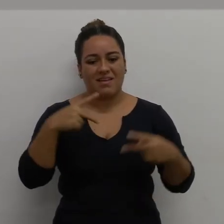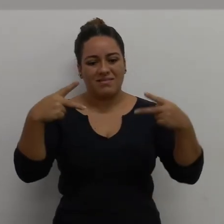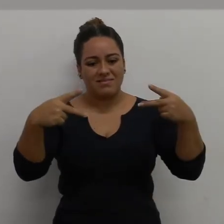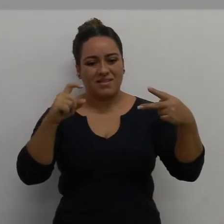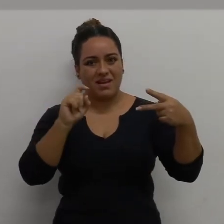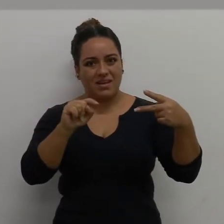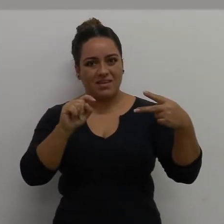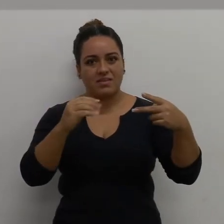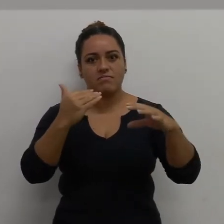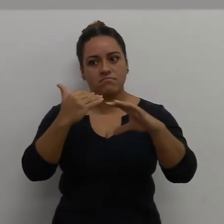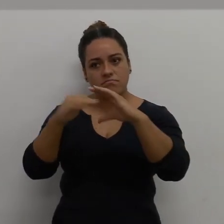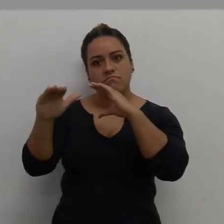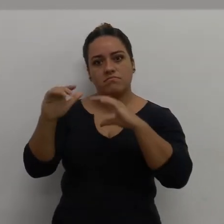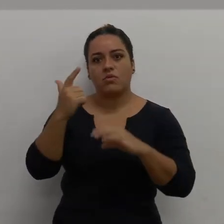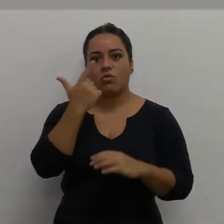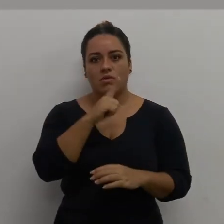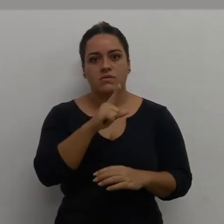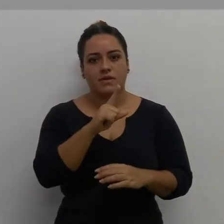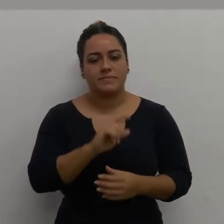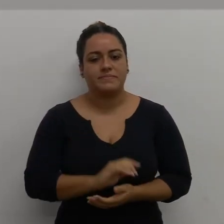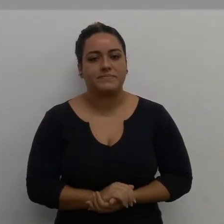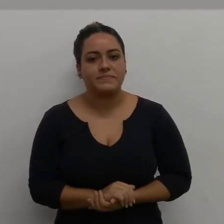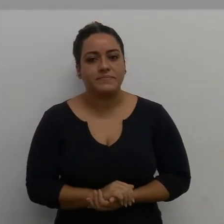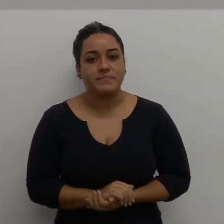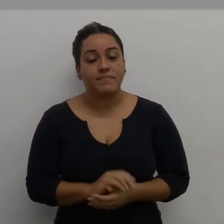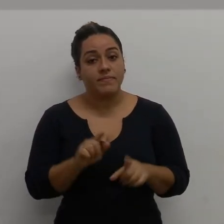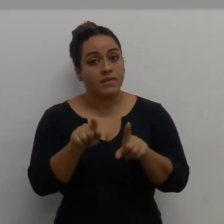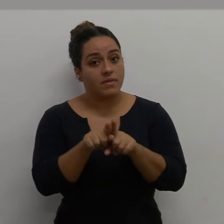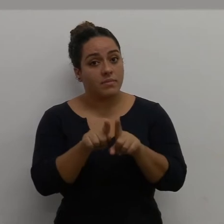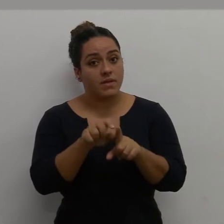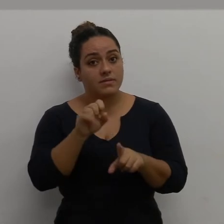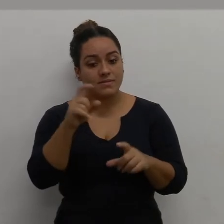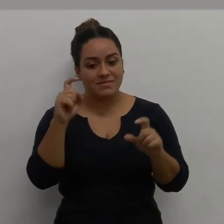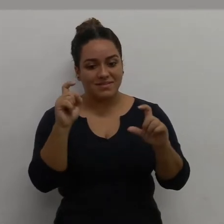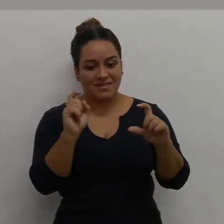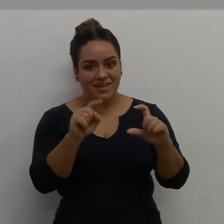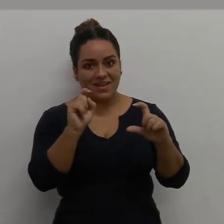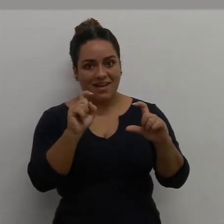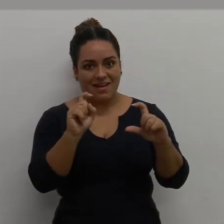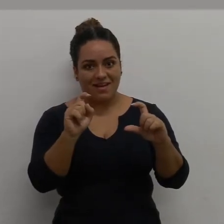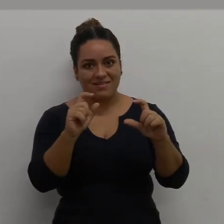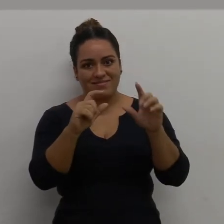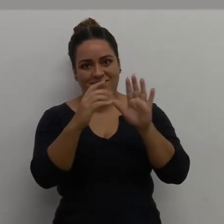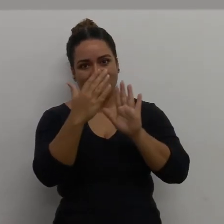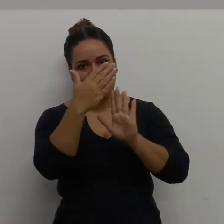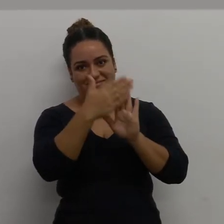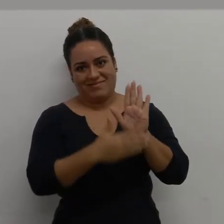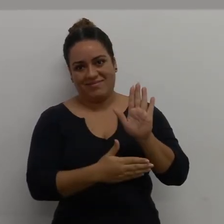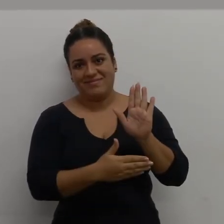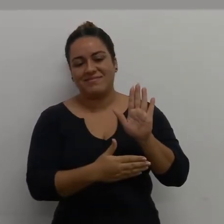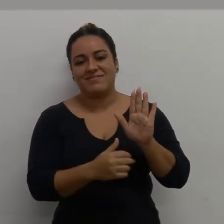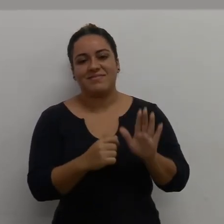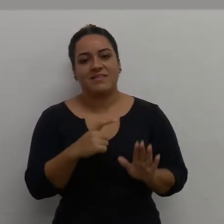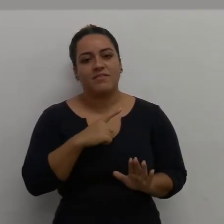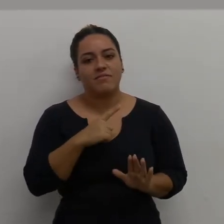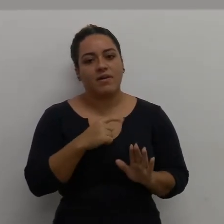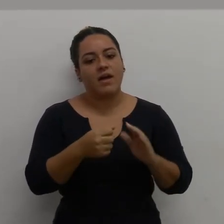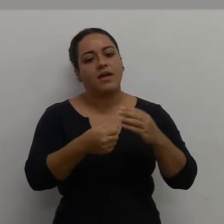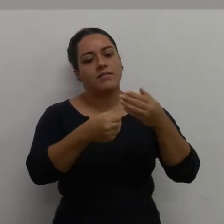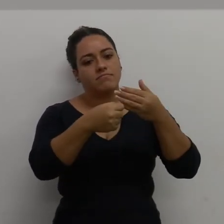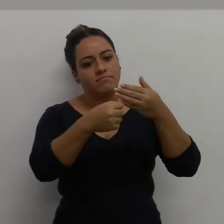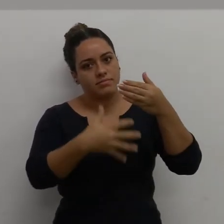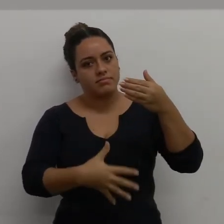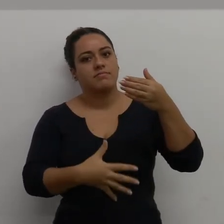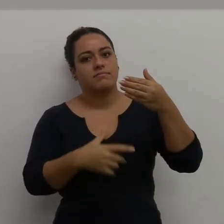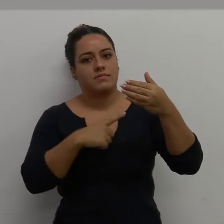essa planilha aqui no Google Drive, certo? Da mesma forma, se você clicar aqui, ó, no canto superior direito, vai